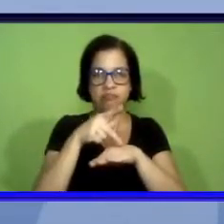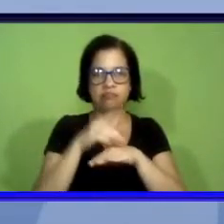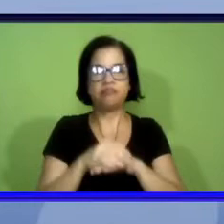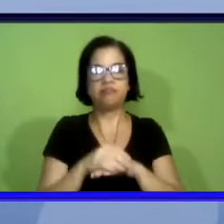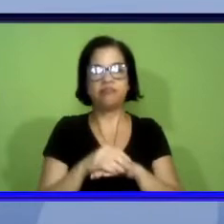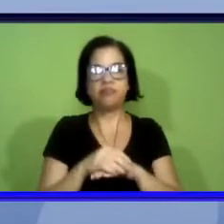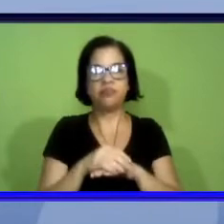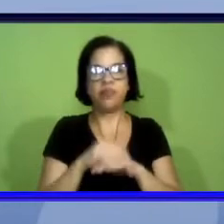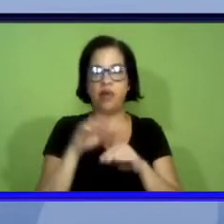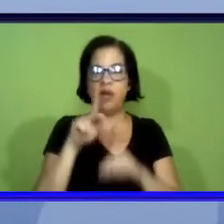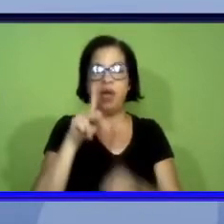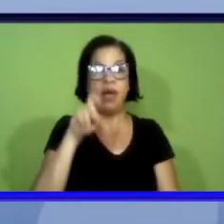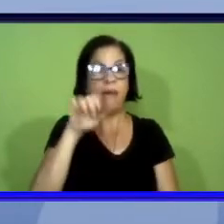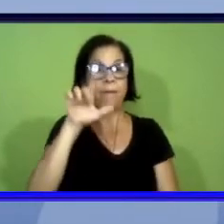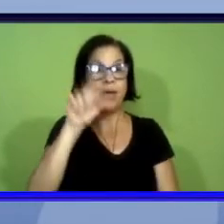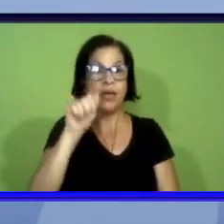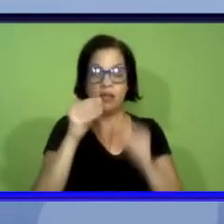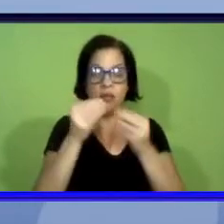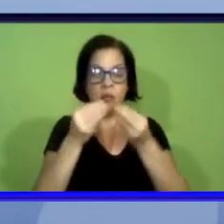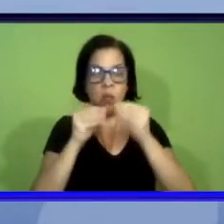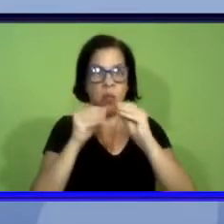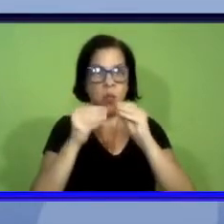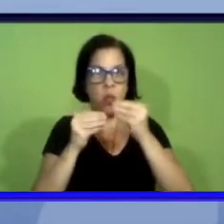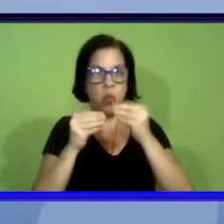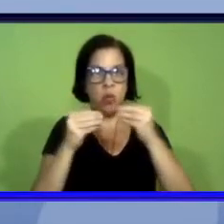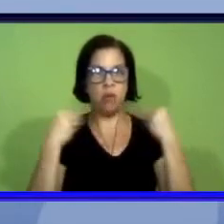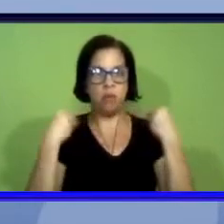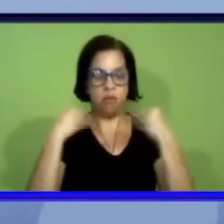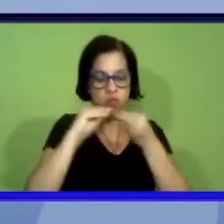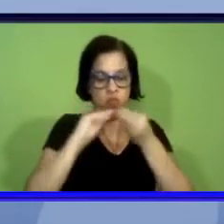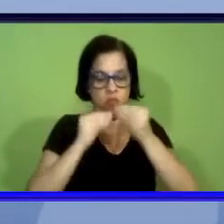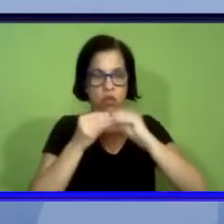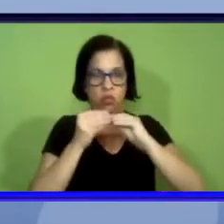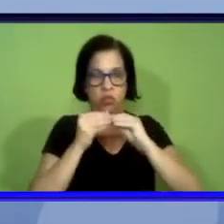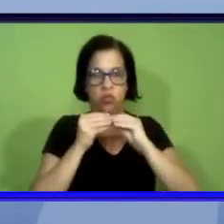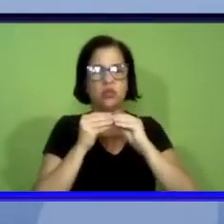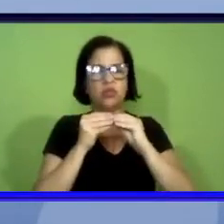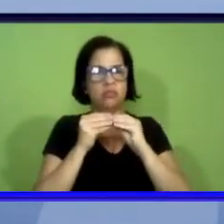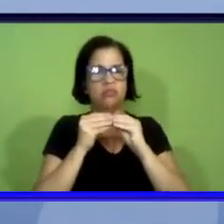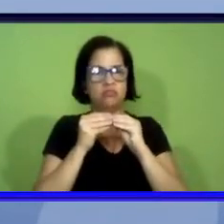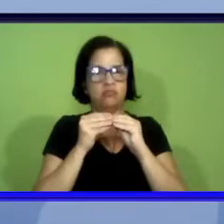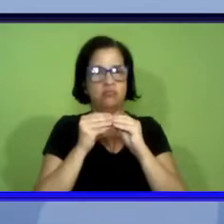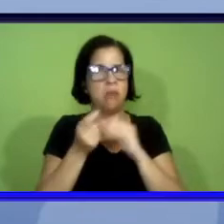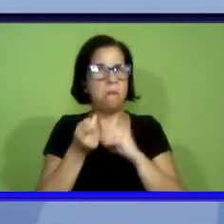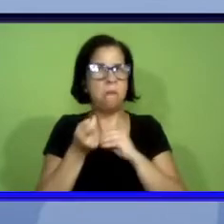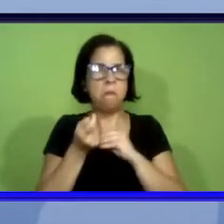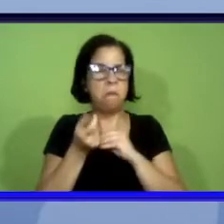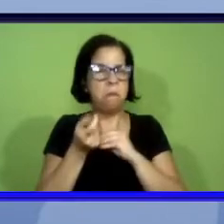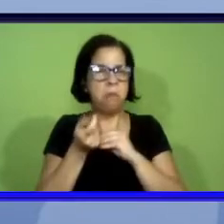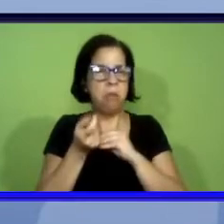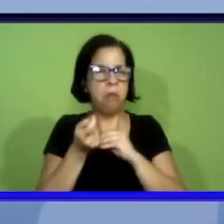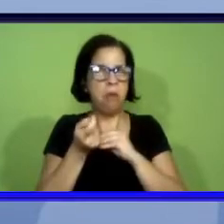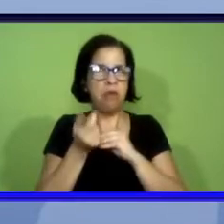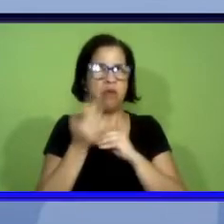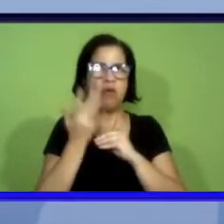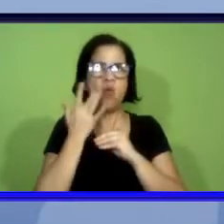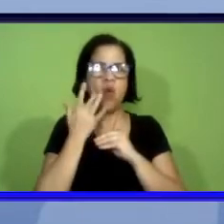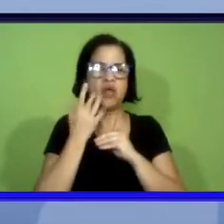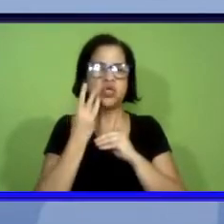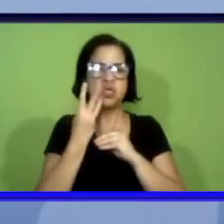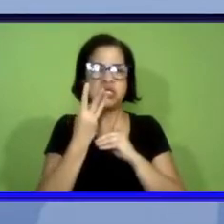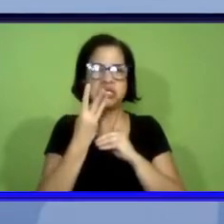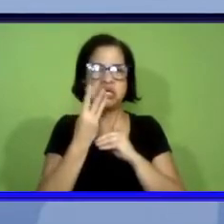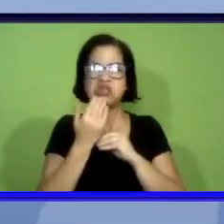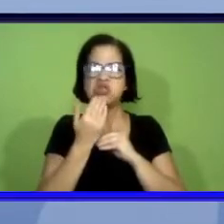penas foram montadas em mantos que são muito raros se não me engano existem cerca de três exemplares no